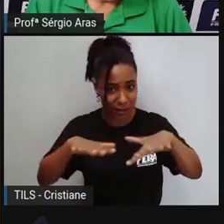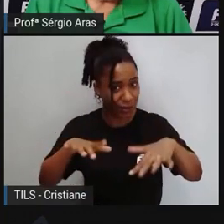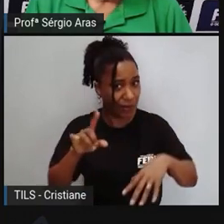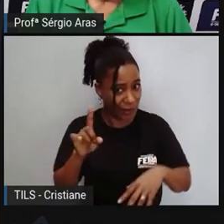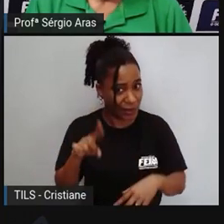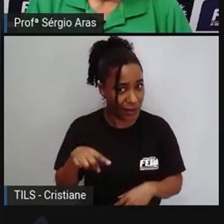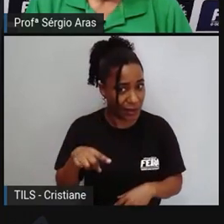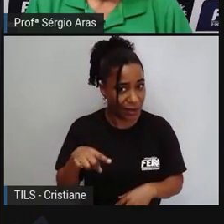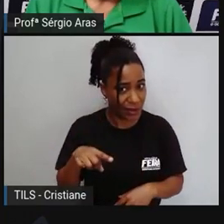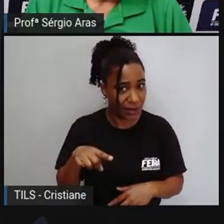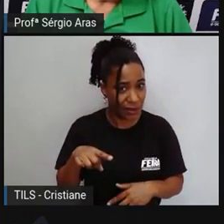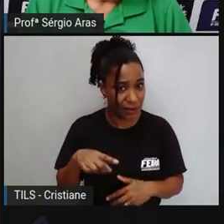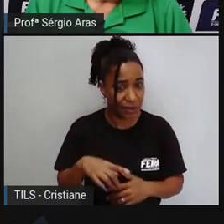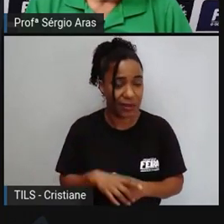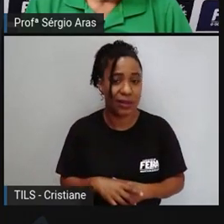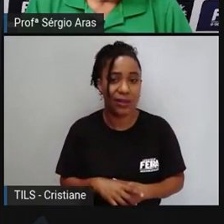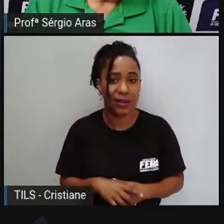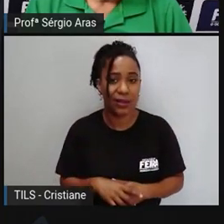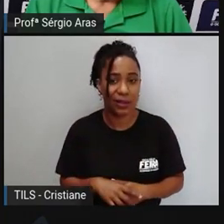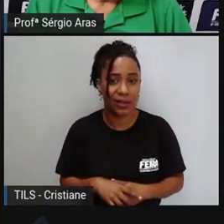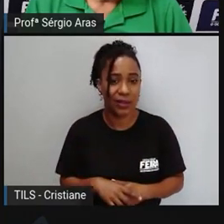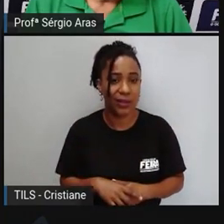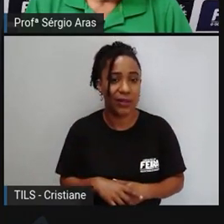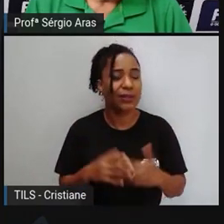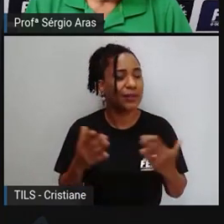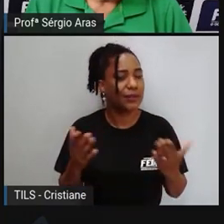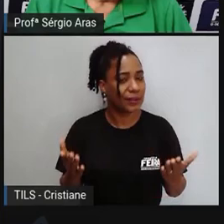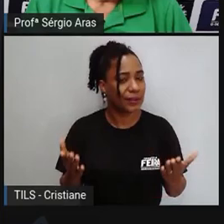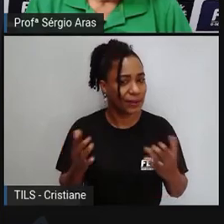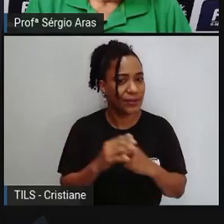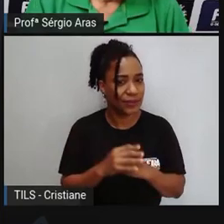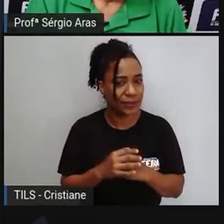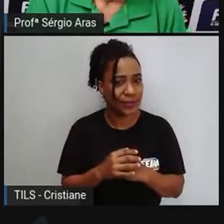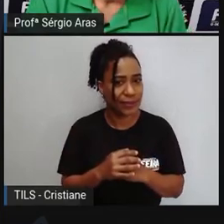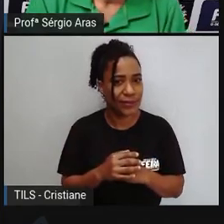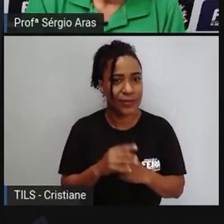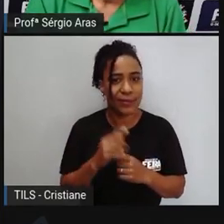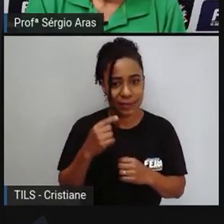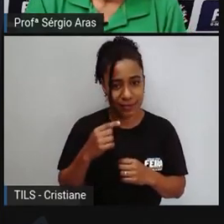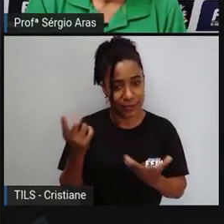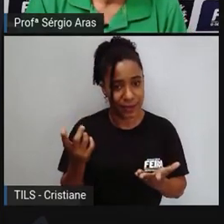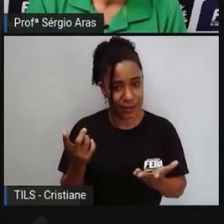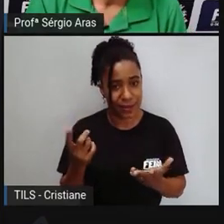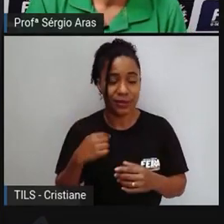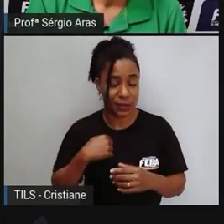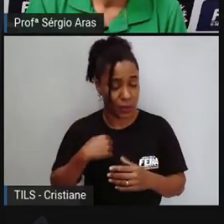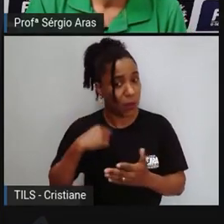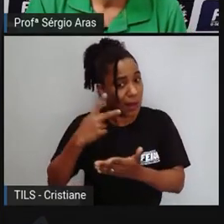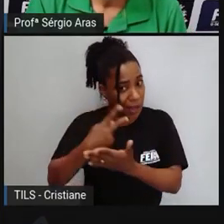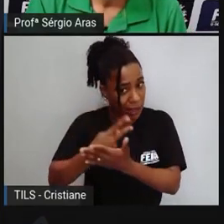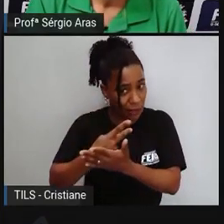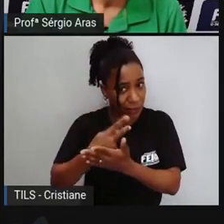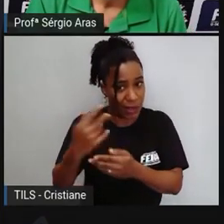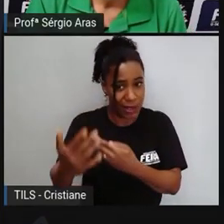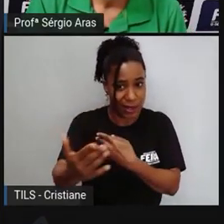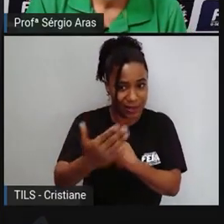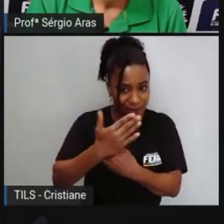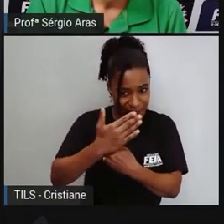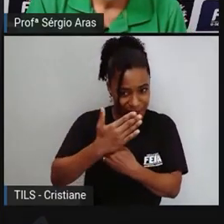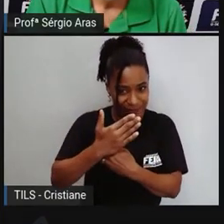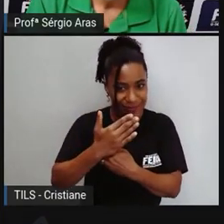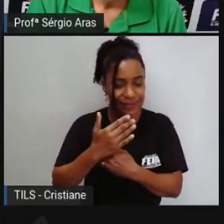é então duas na minha visão me corrija se eu estiver se eu estiver enganado tem duas